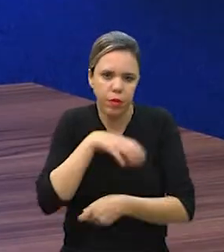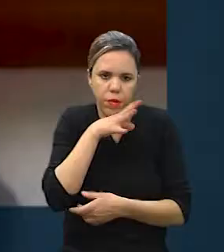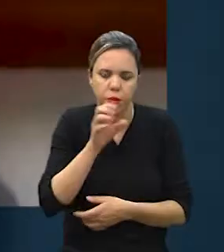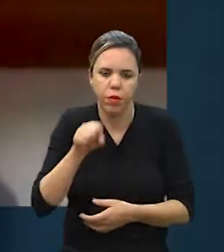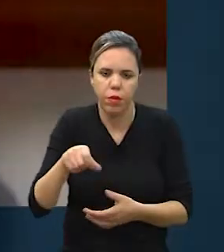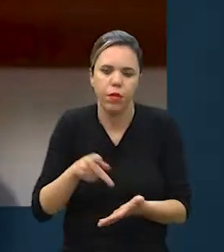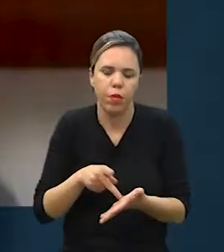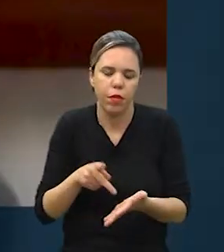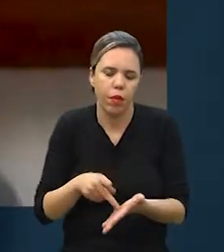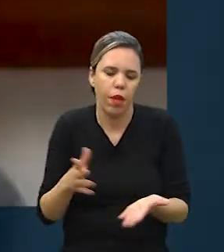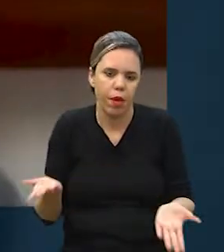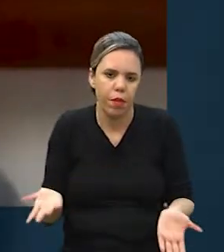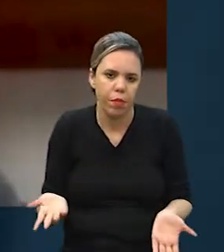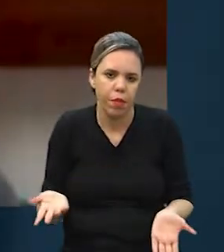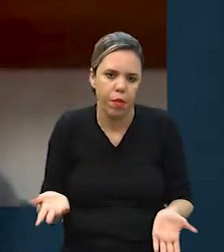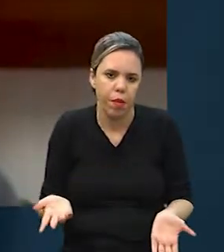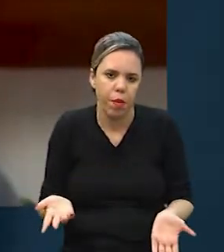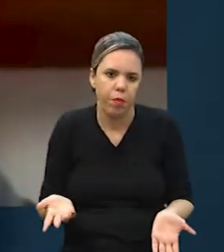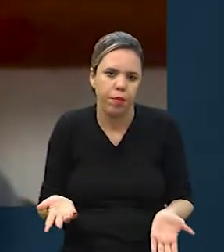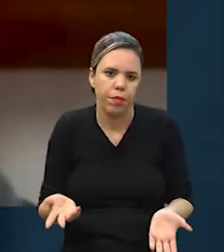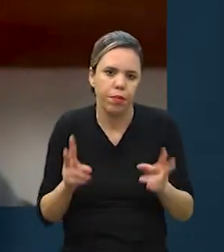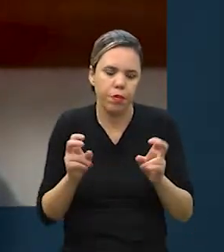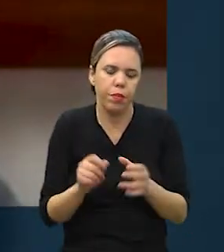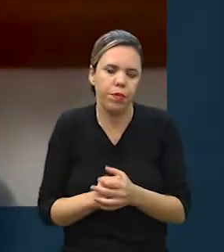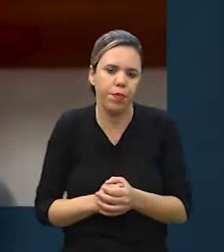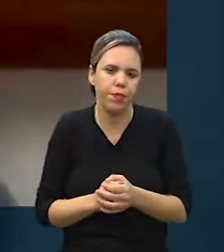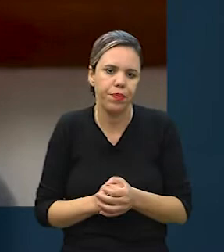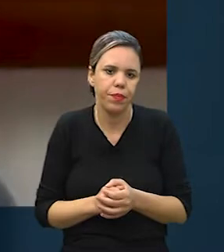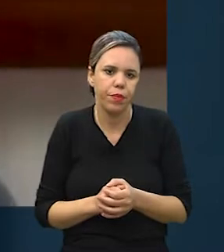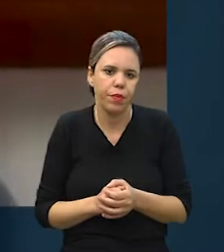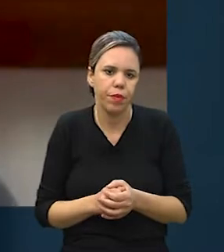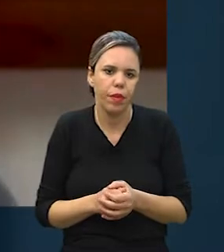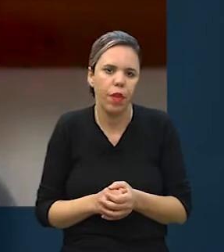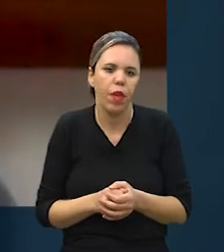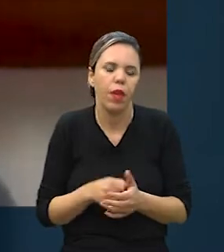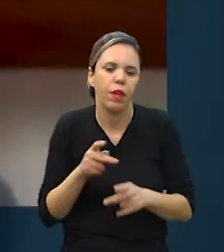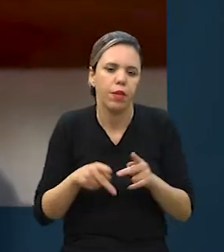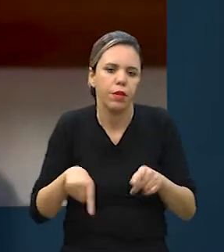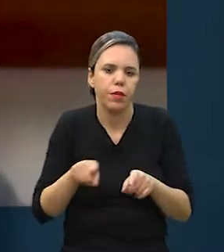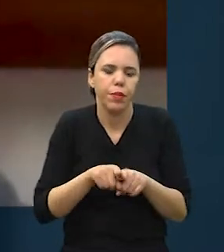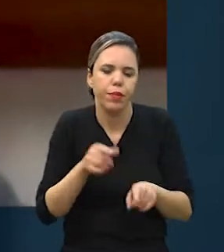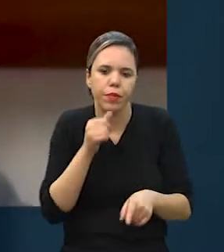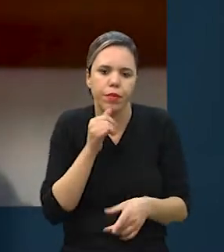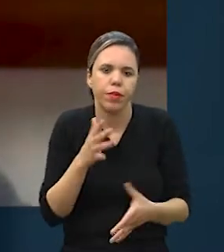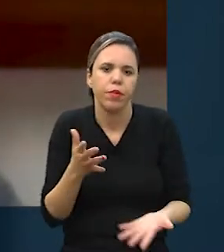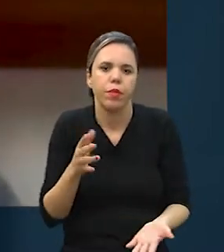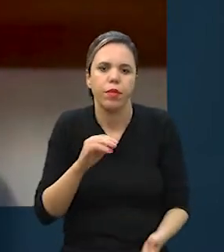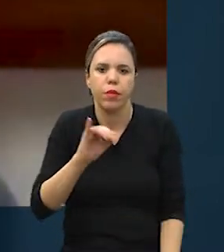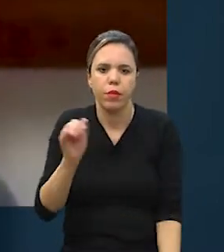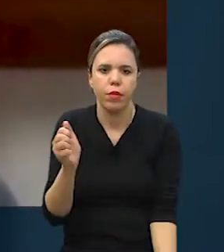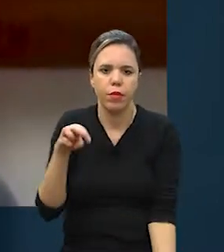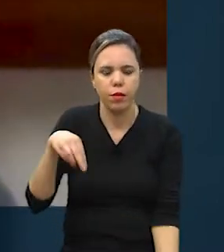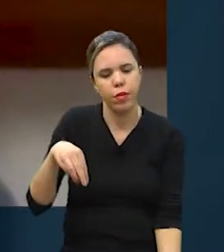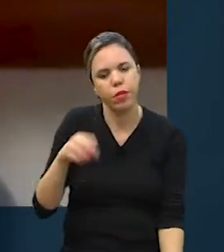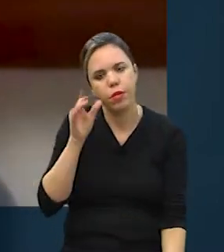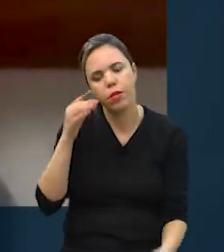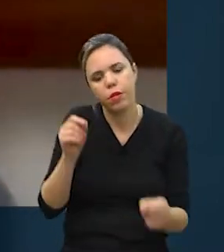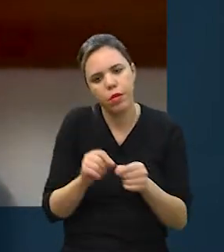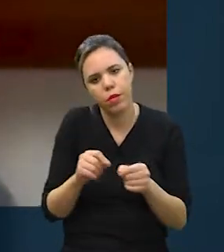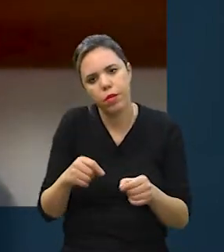PET? Sim, sem dúvida. Sobre a primeira questão, é uma questão bastante curiosa, né? Sobre o Jacquin,